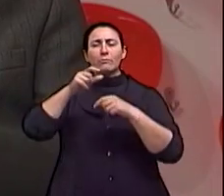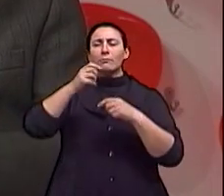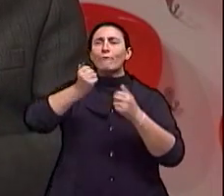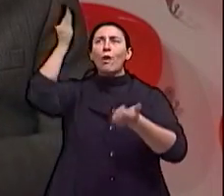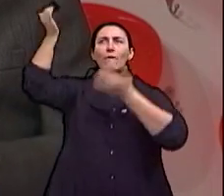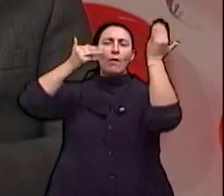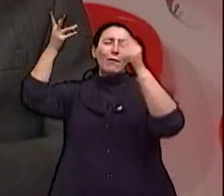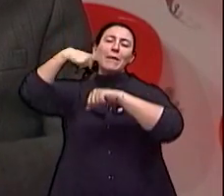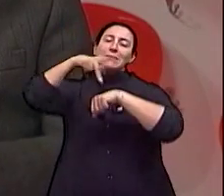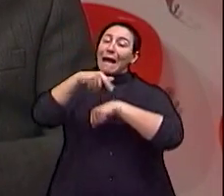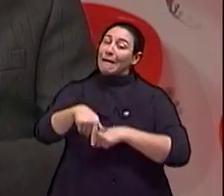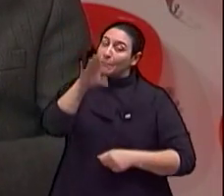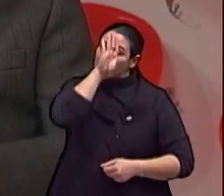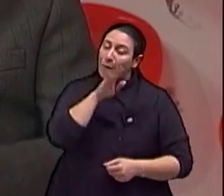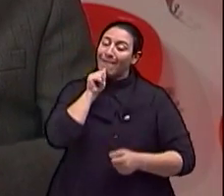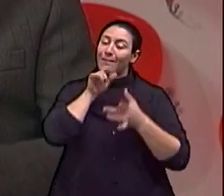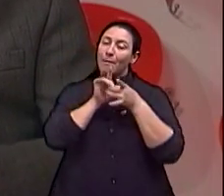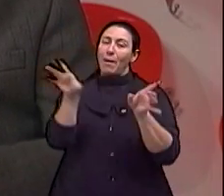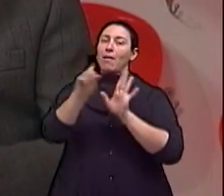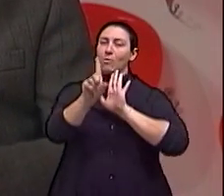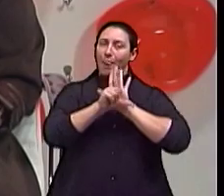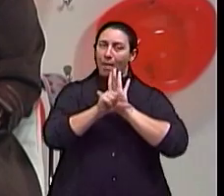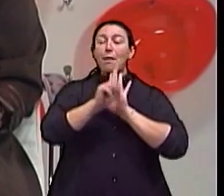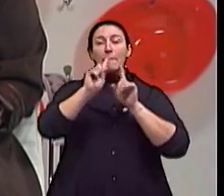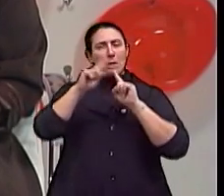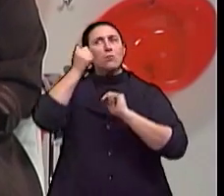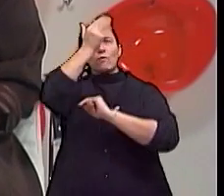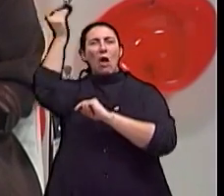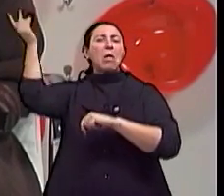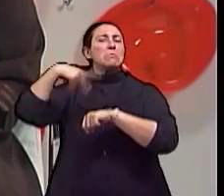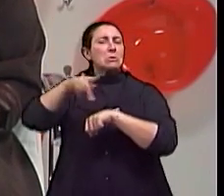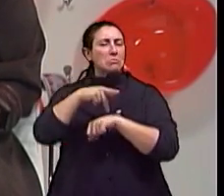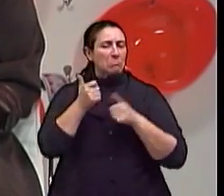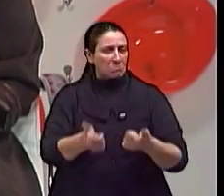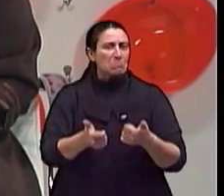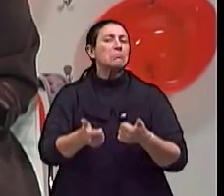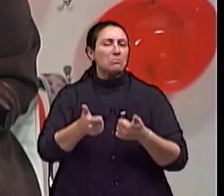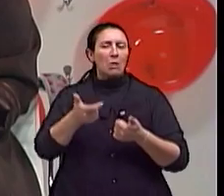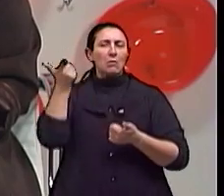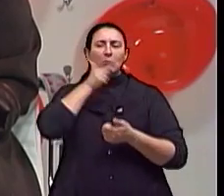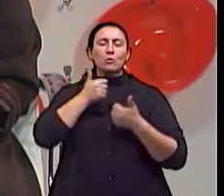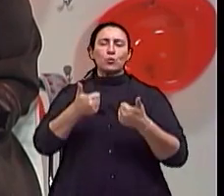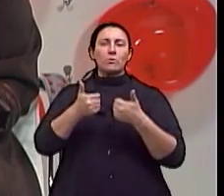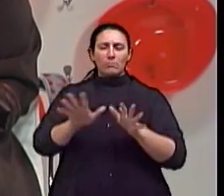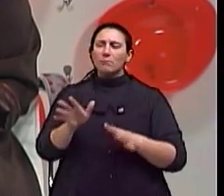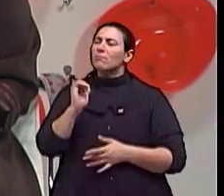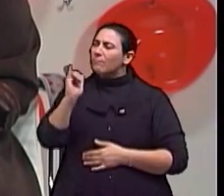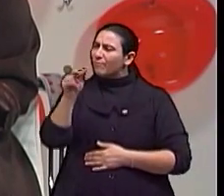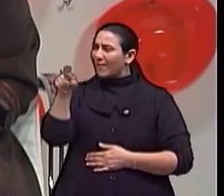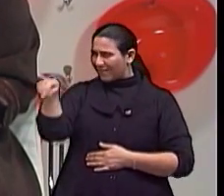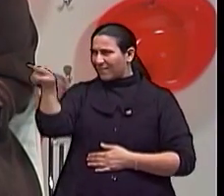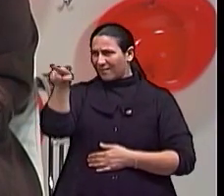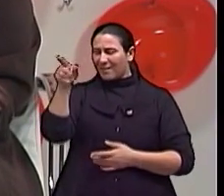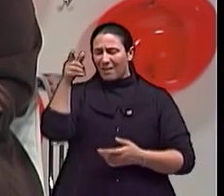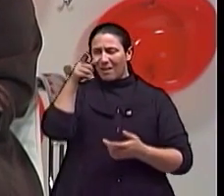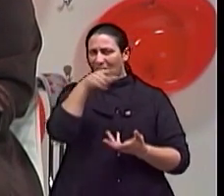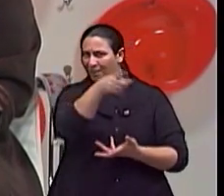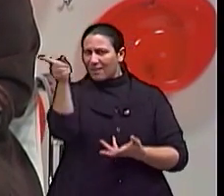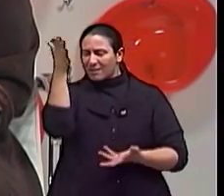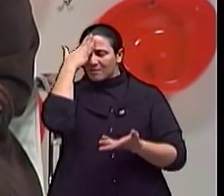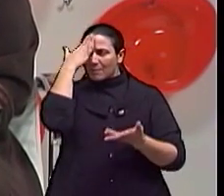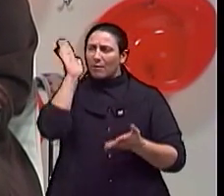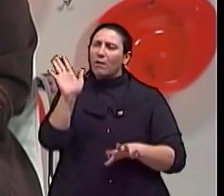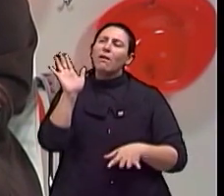Nosso país, por enquanto, ainda não está regulamentado. Ainda E me diga o seguinte, são cirurgias invasivas? É o que vocês estão querendo saber aí em casa, né? São